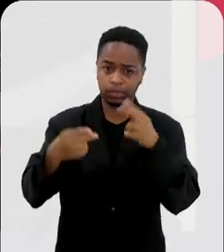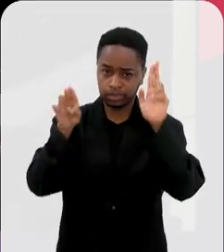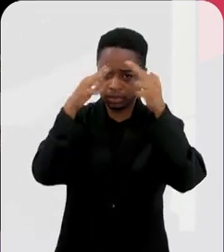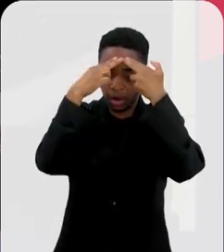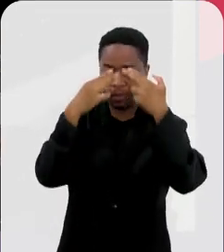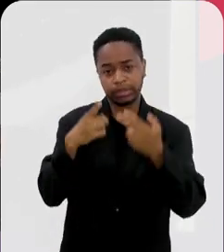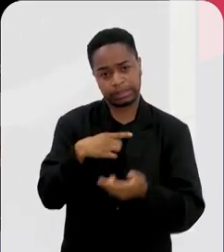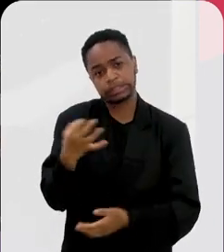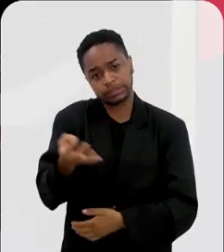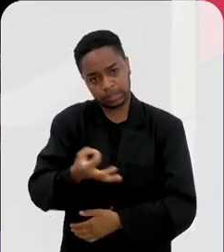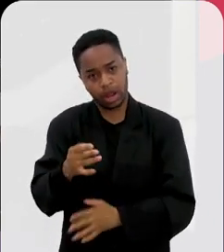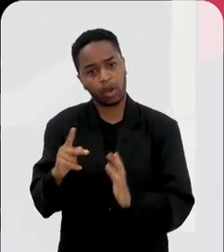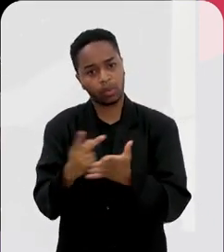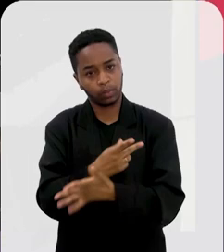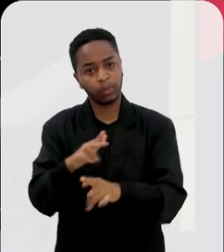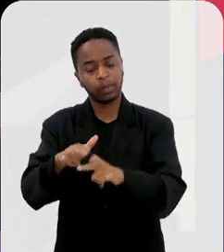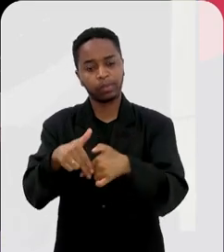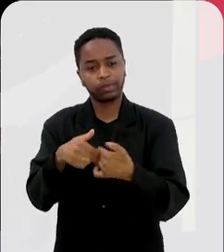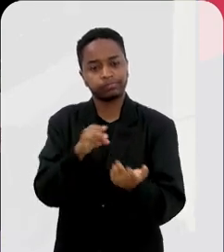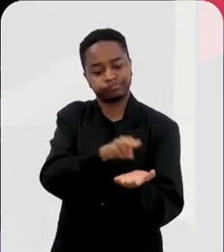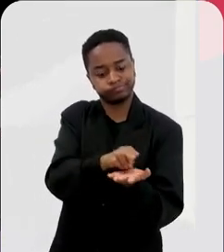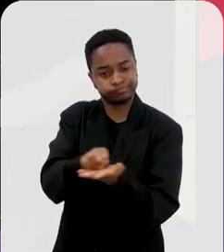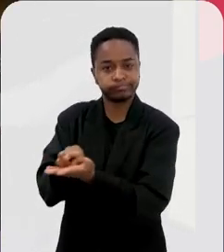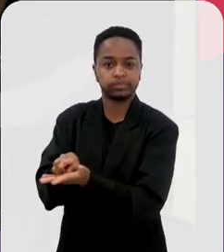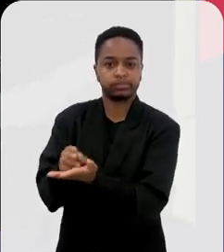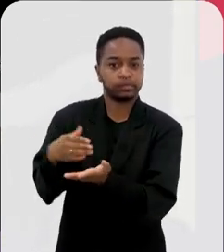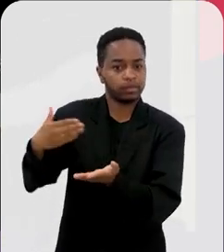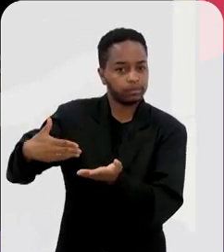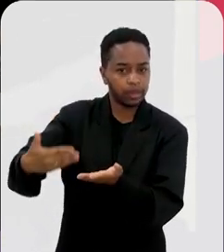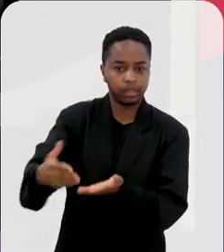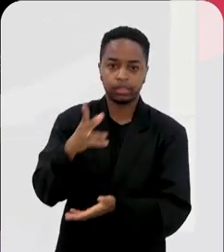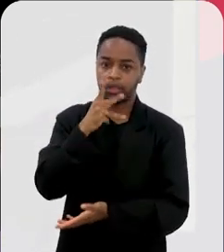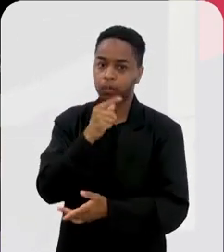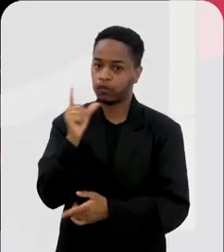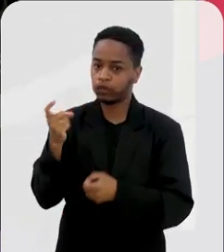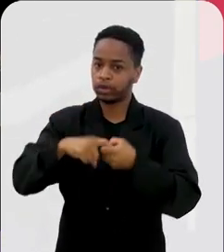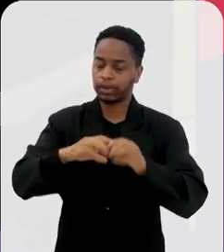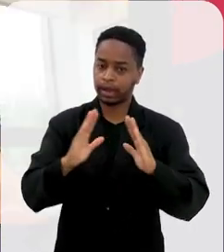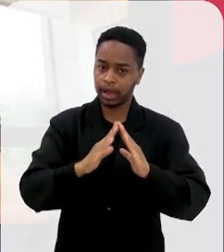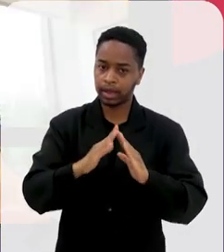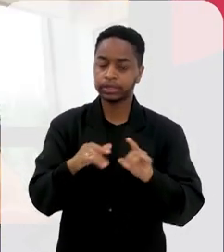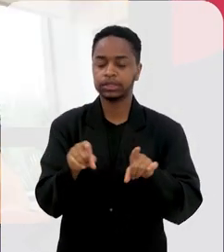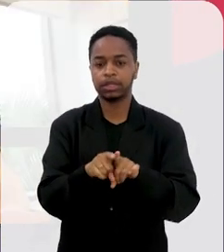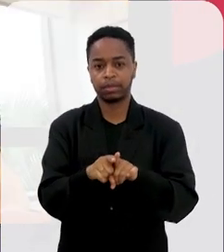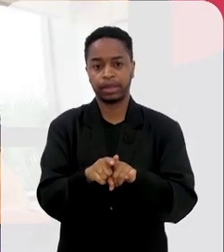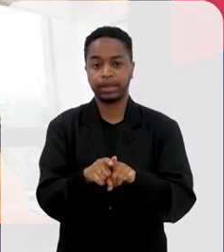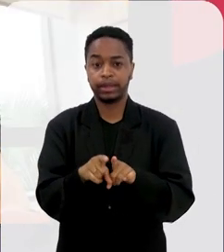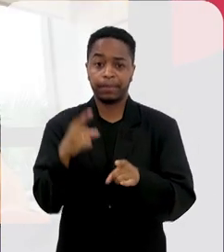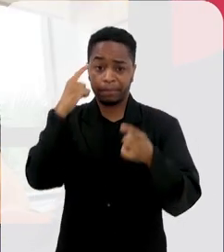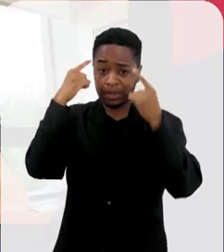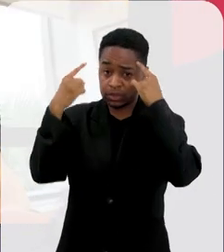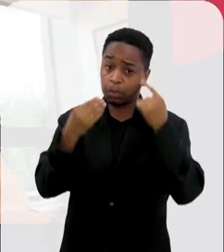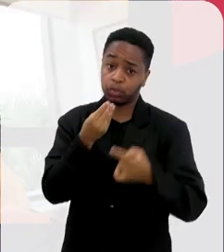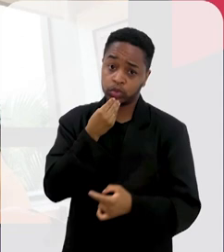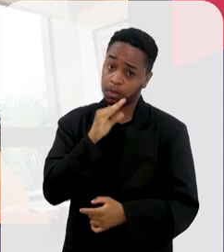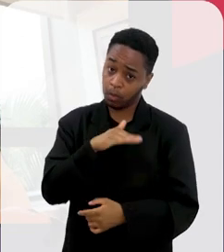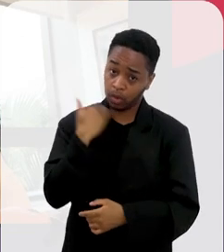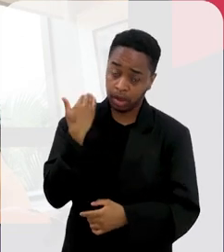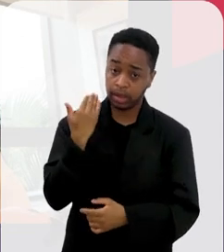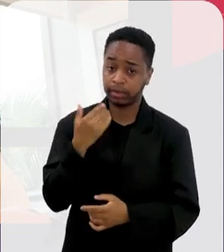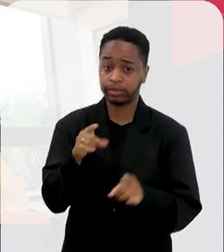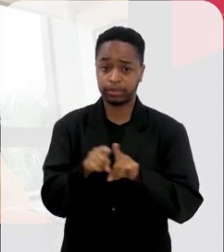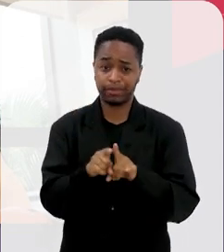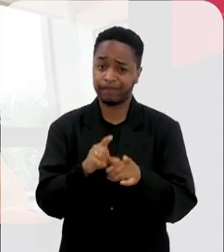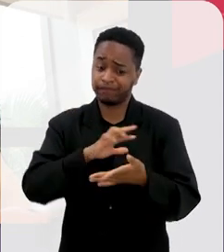-traumático, com certeza ele teve, do contexto de ter ficado hospitalizado, com a possibilidade de ter morrido.